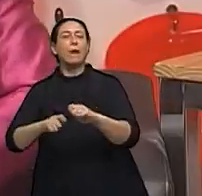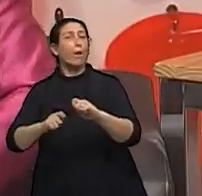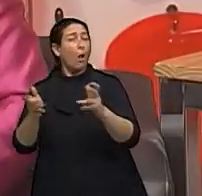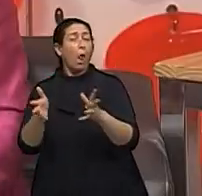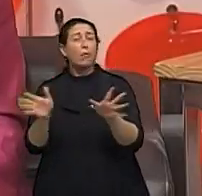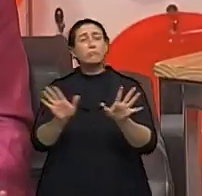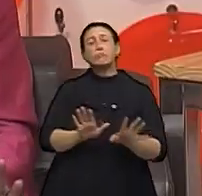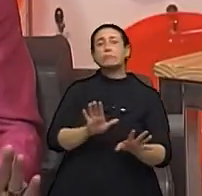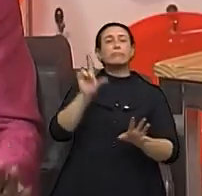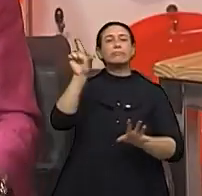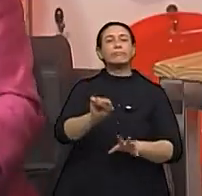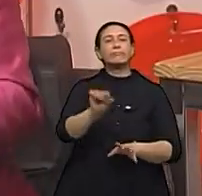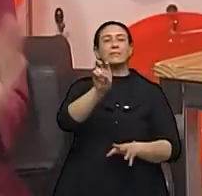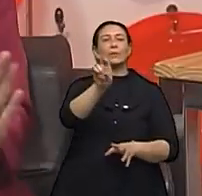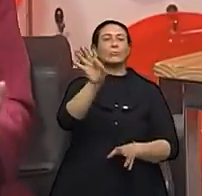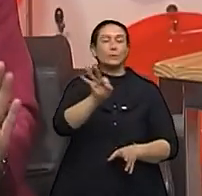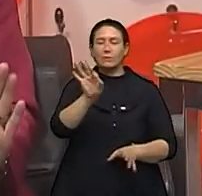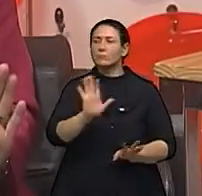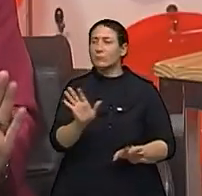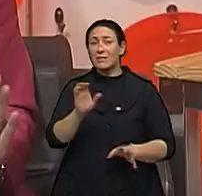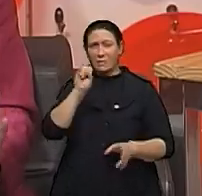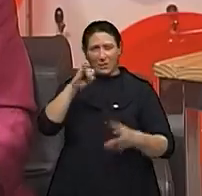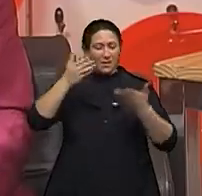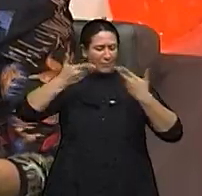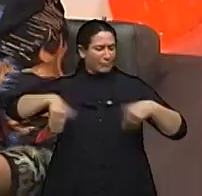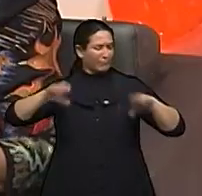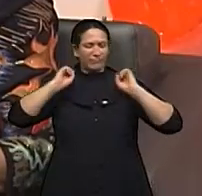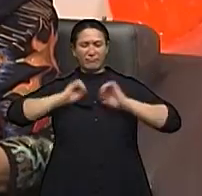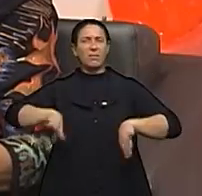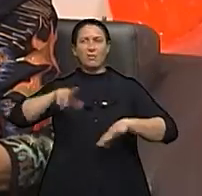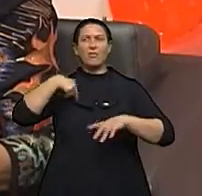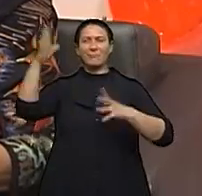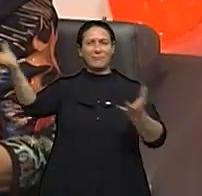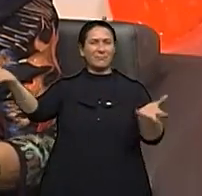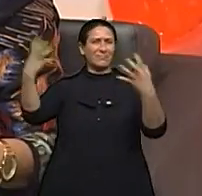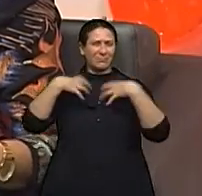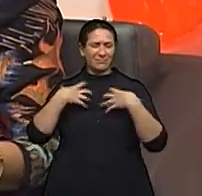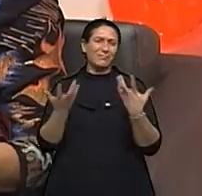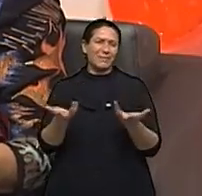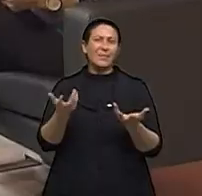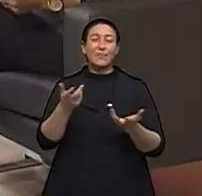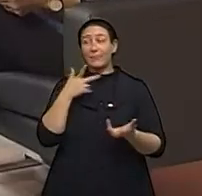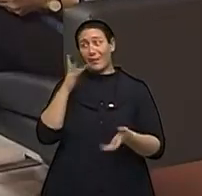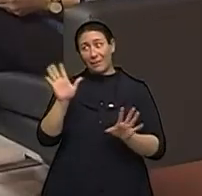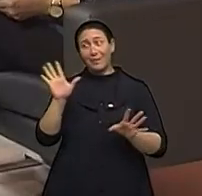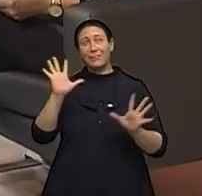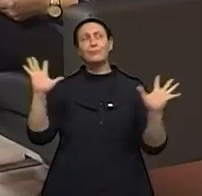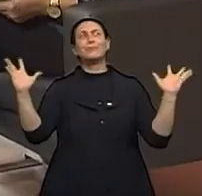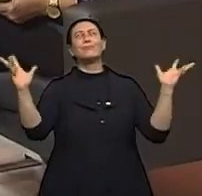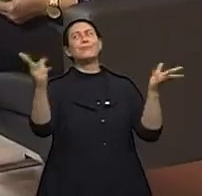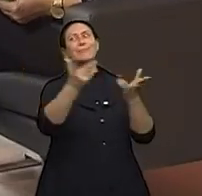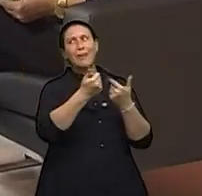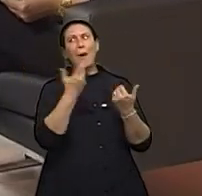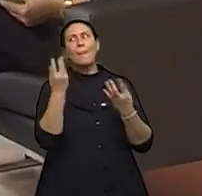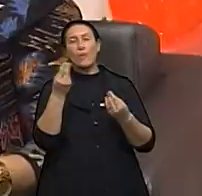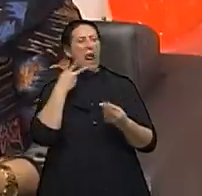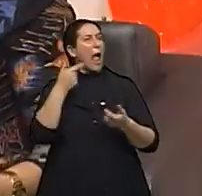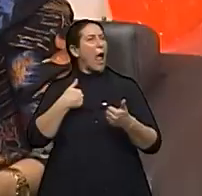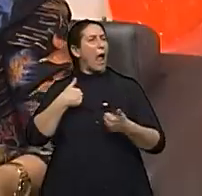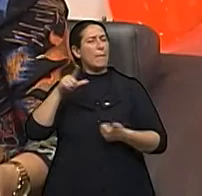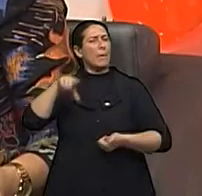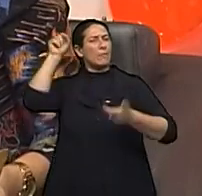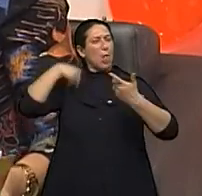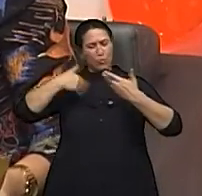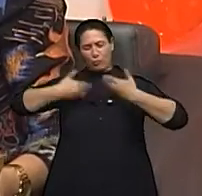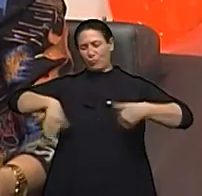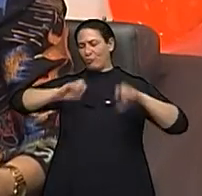de vou tirar tudo e substituir por próteses. A onda nunca é boa, né, doutora? Essa onda é uma... jeito nenhum. Só entre na nossa